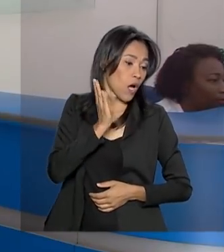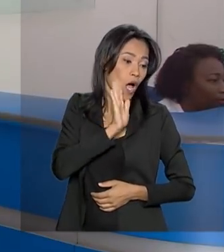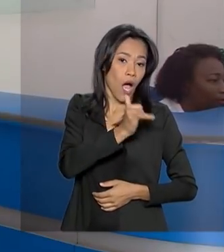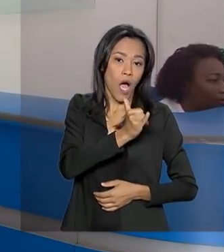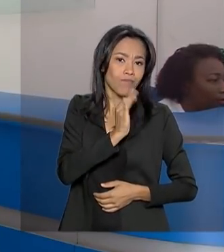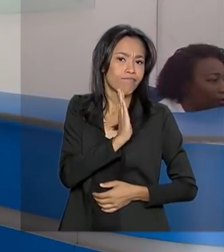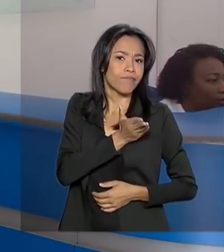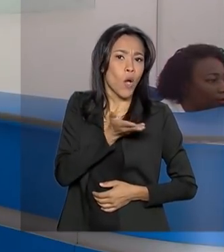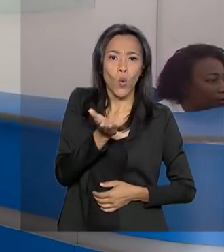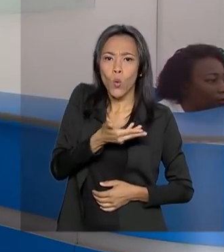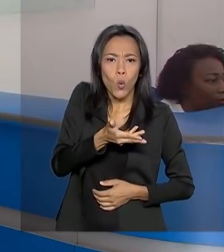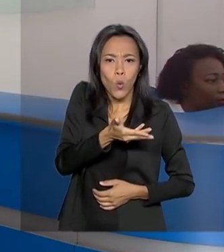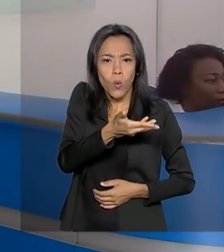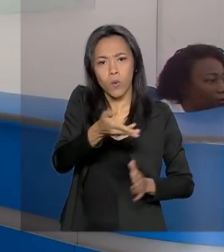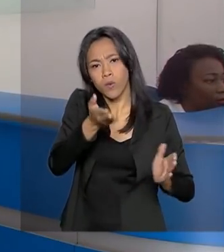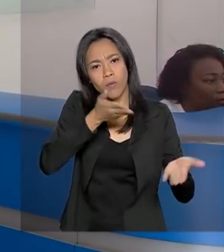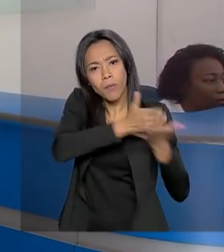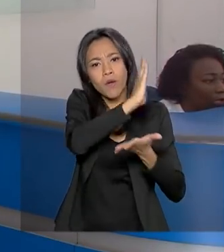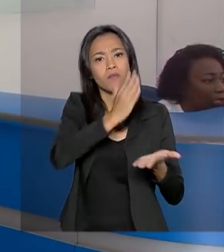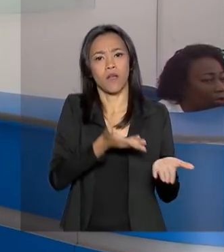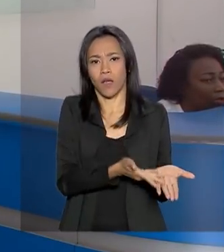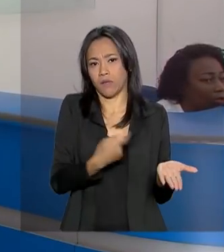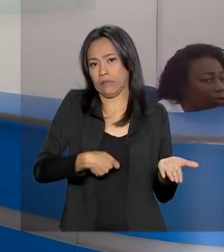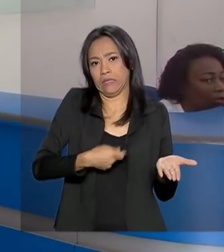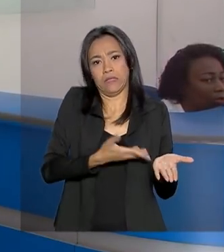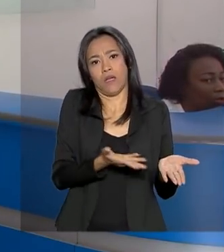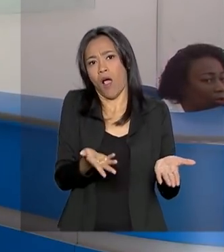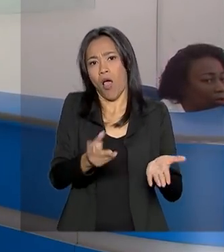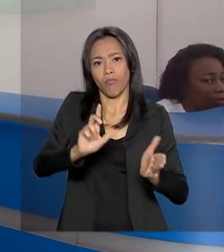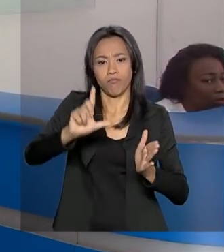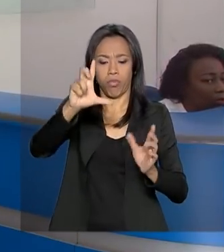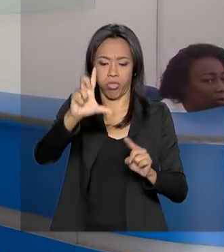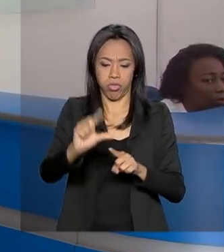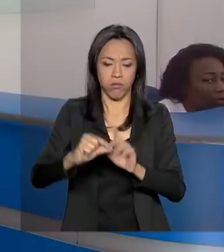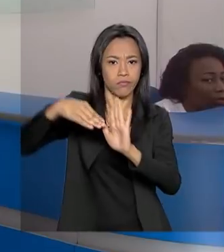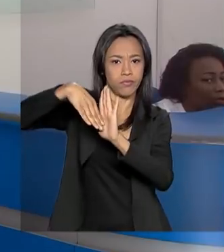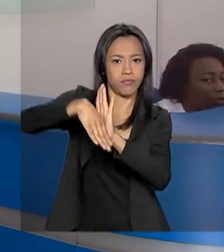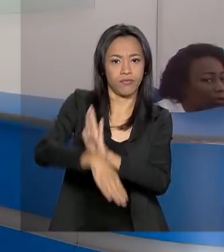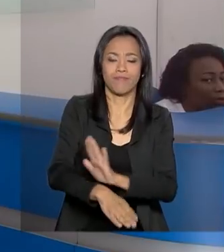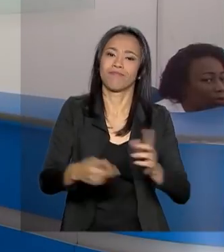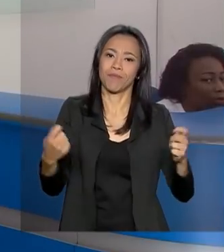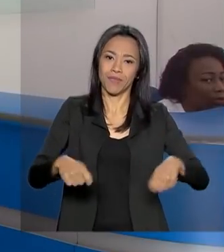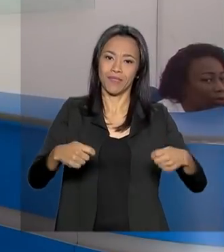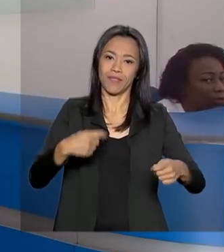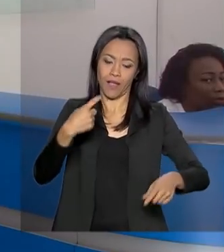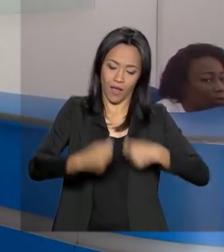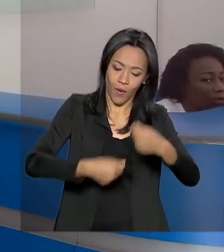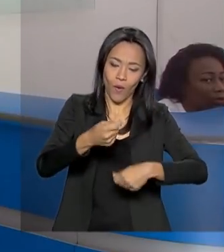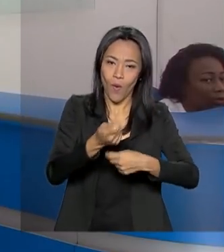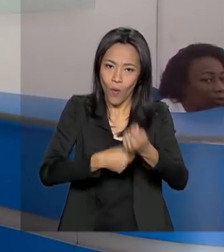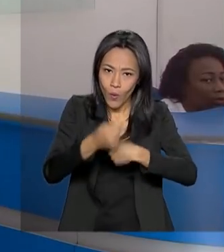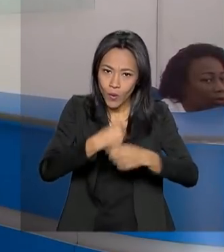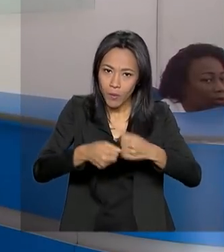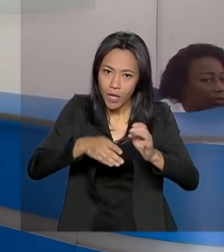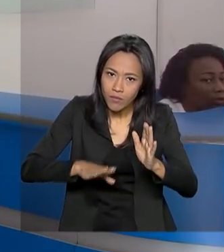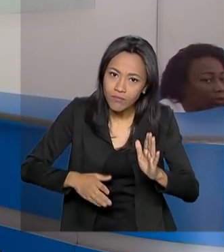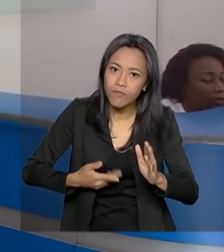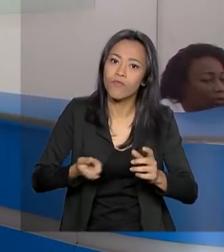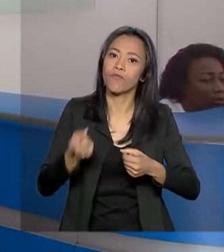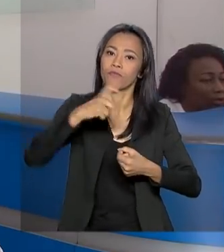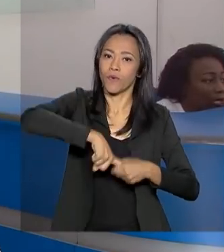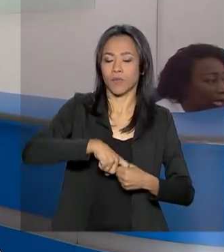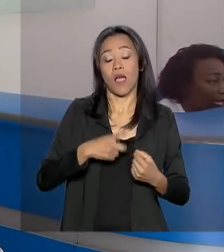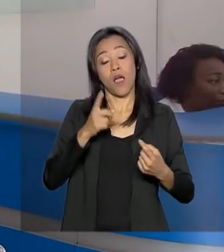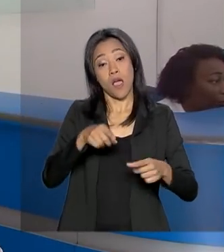segundo o Executivo, as reformas vão fazer com que o crescimento da nossa economia volte a acontecer. Como você falou, o PIB é a